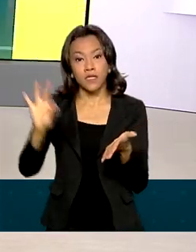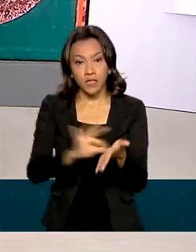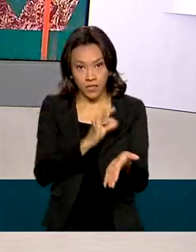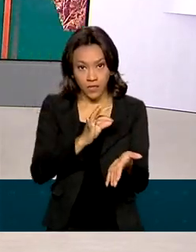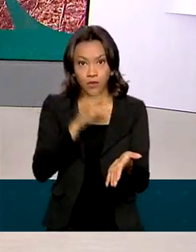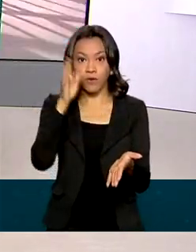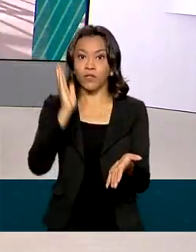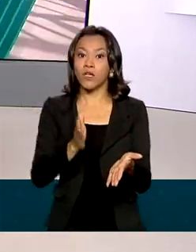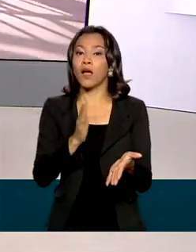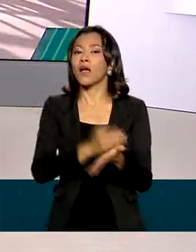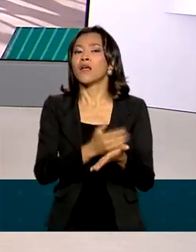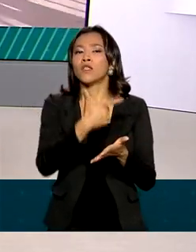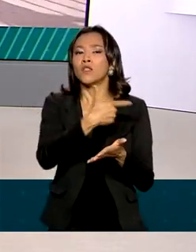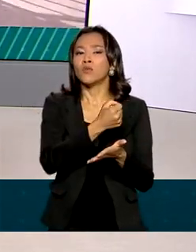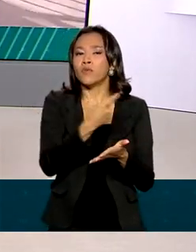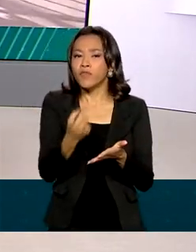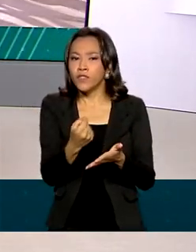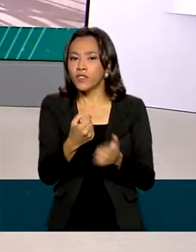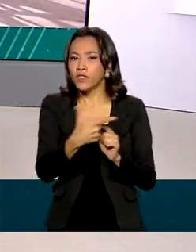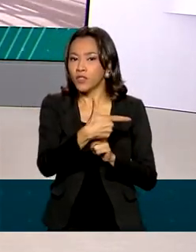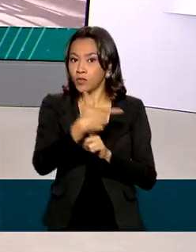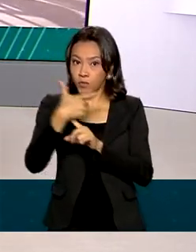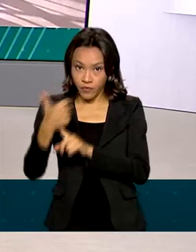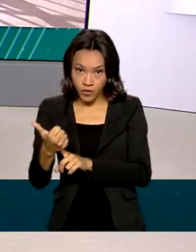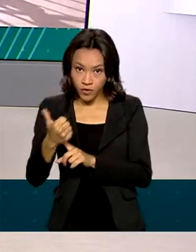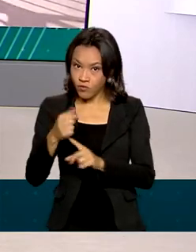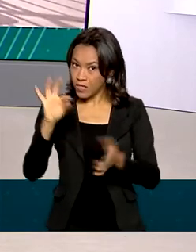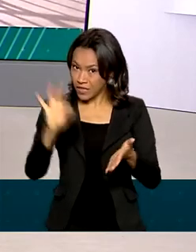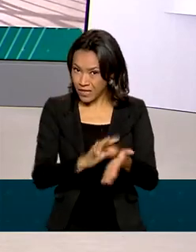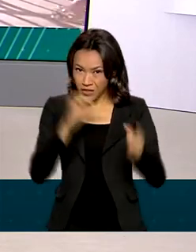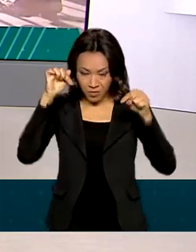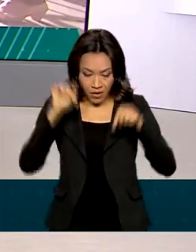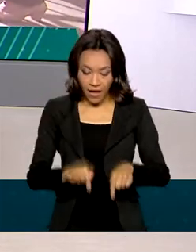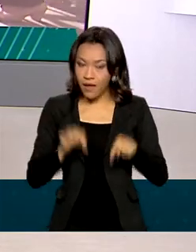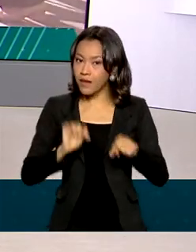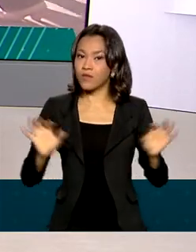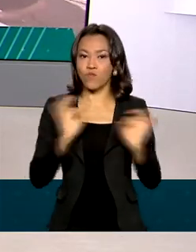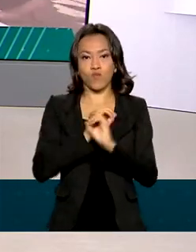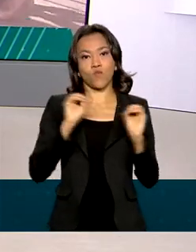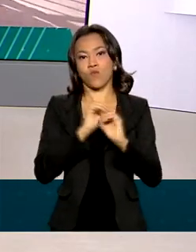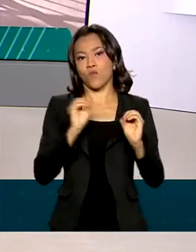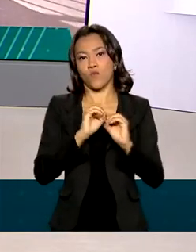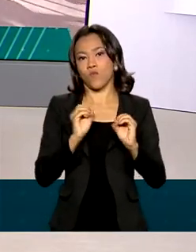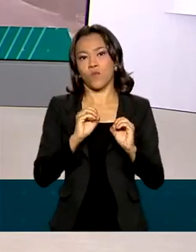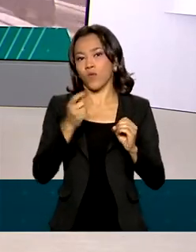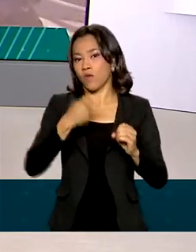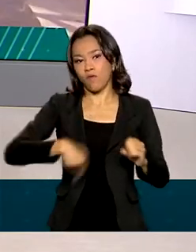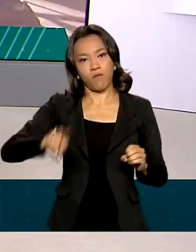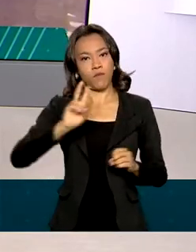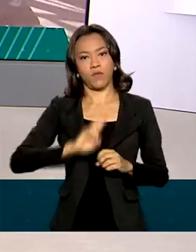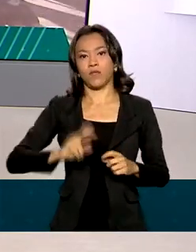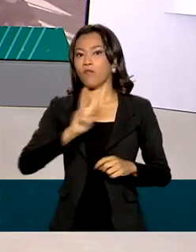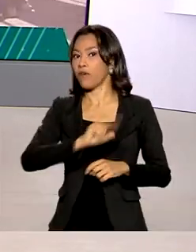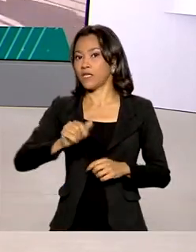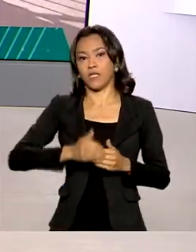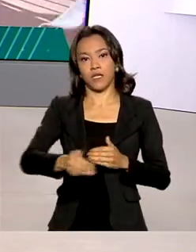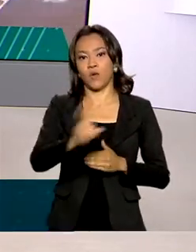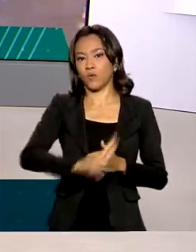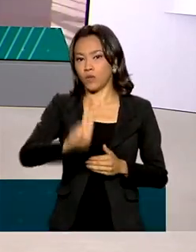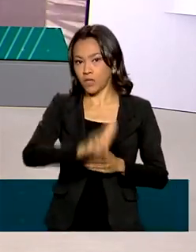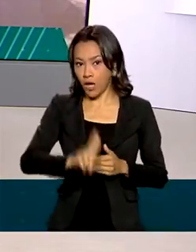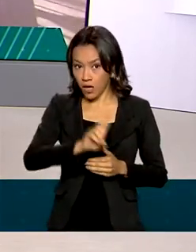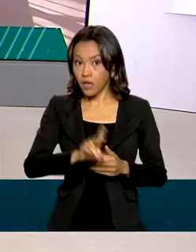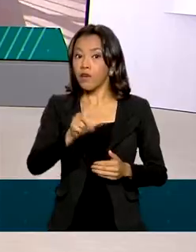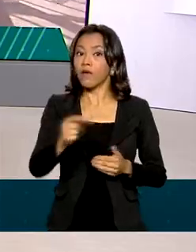2020 e 2021 não vão ser válidas para esse Censo 2022. O candidato deve solicitar a devolução da